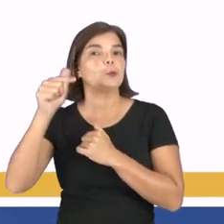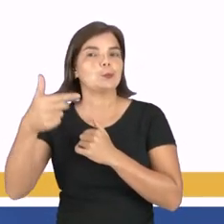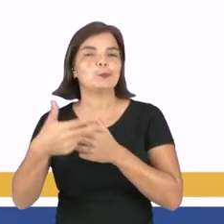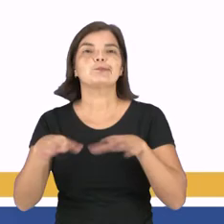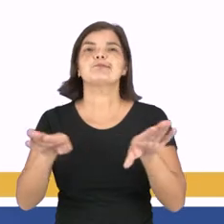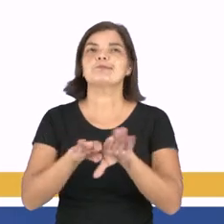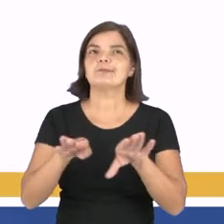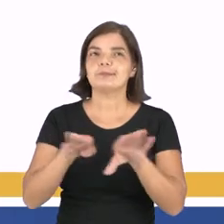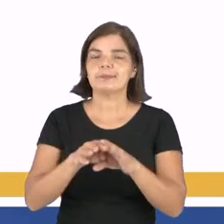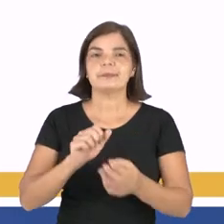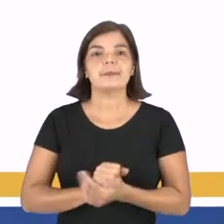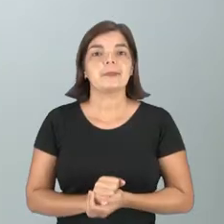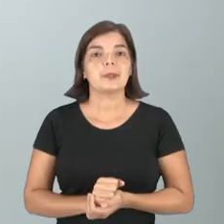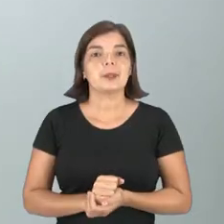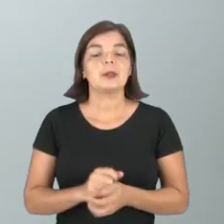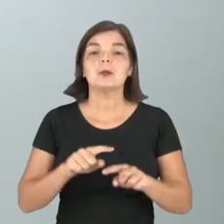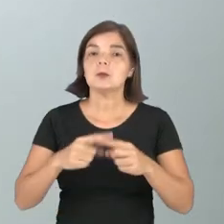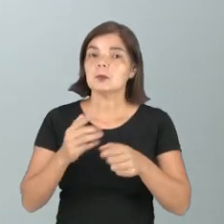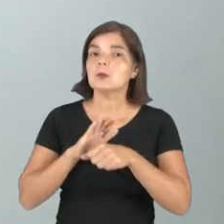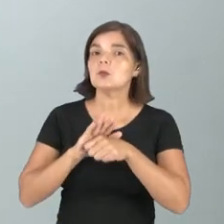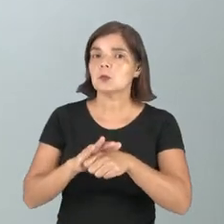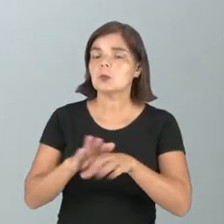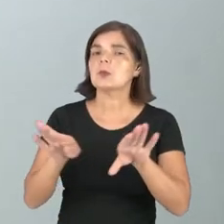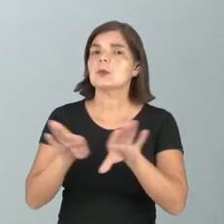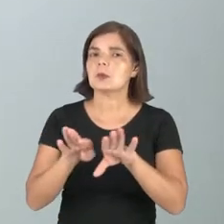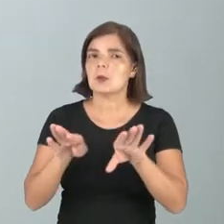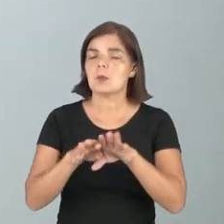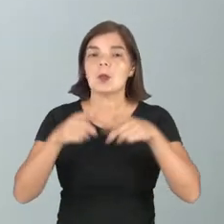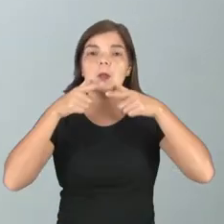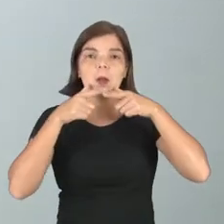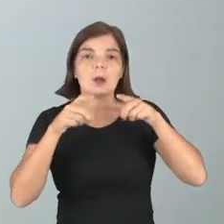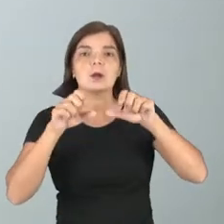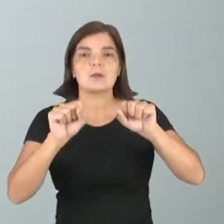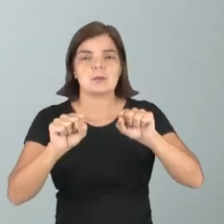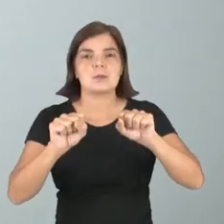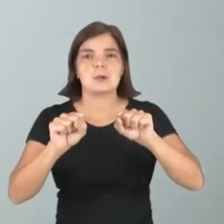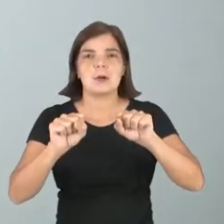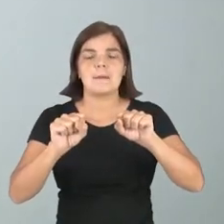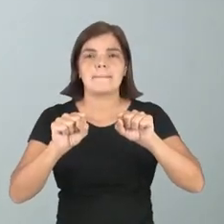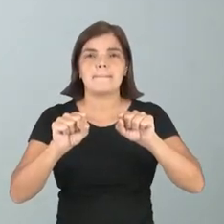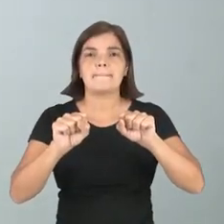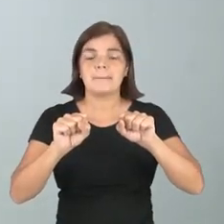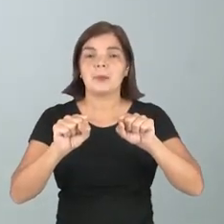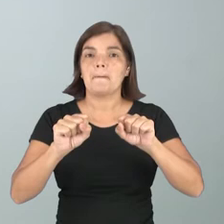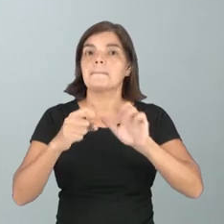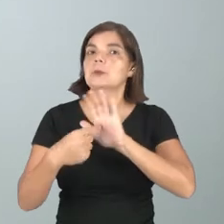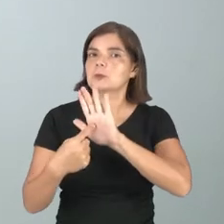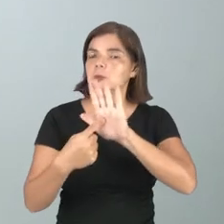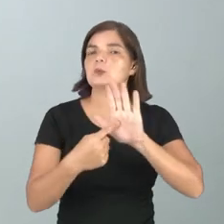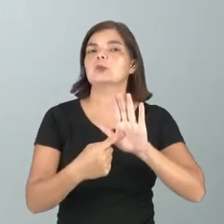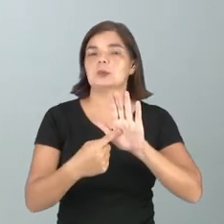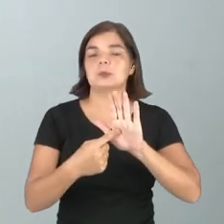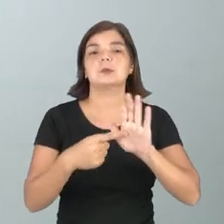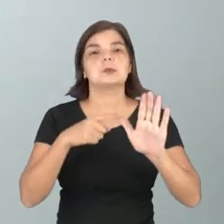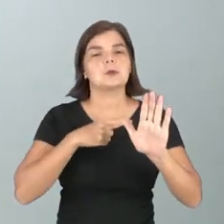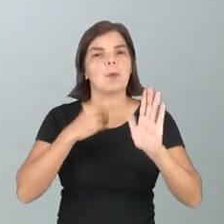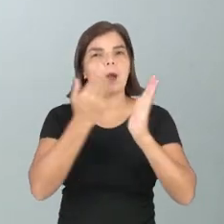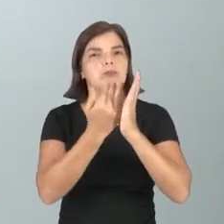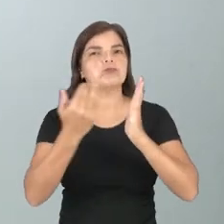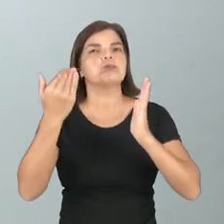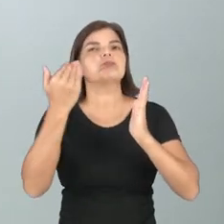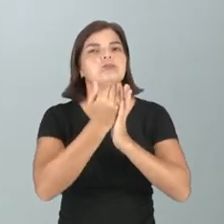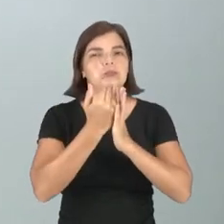entre outros. Então, os recursos expressivos, eles deixam a linguagem mais expressiva, eles